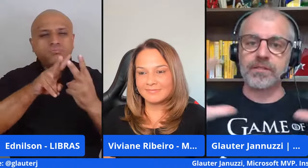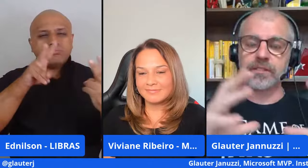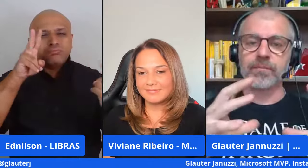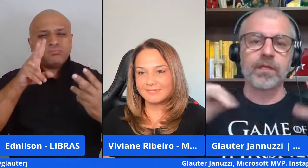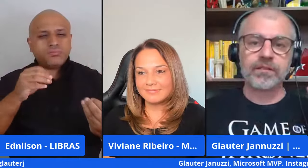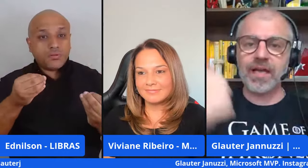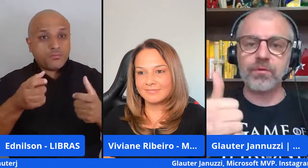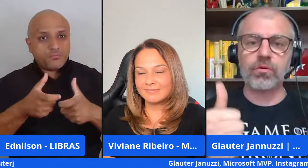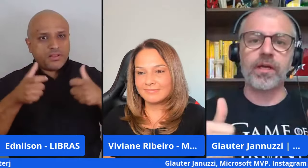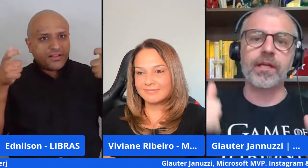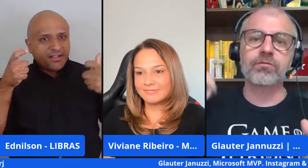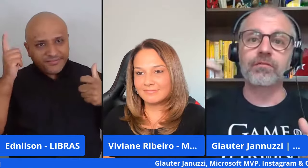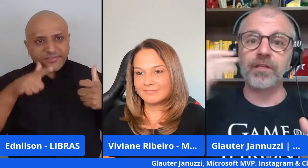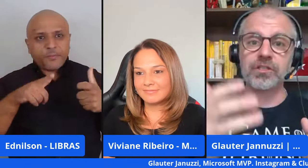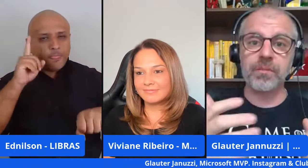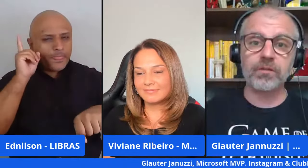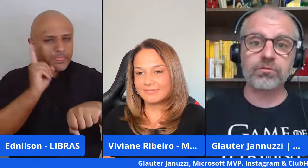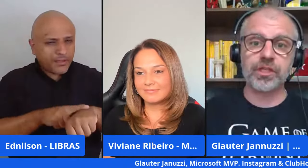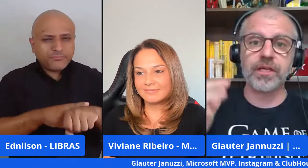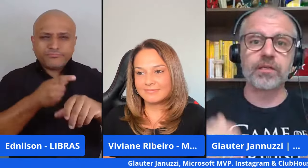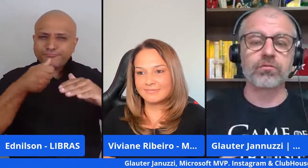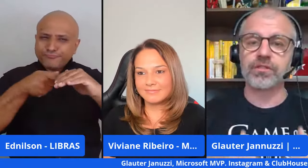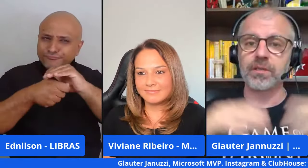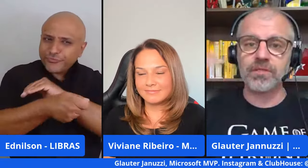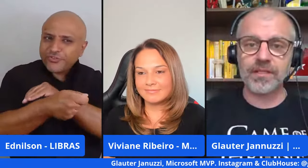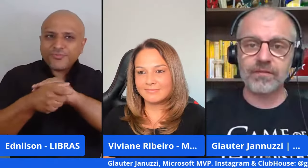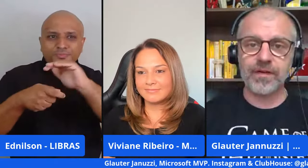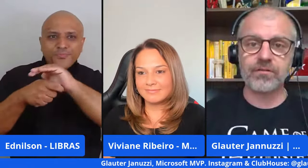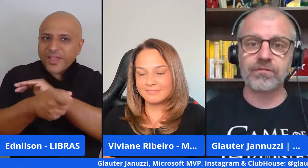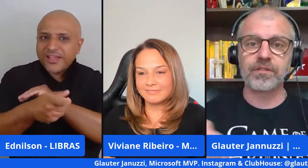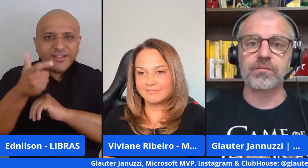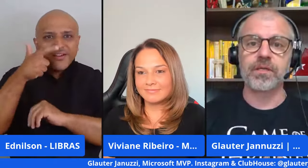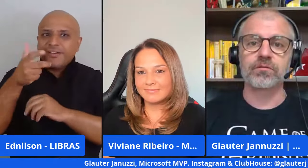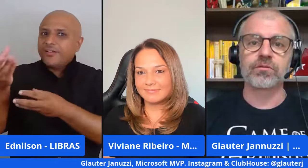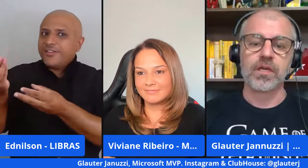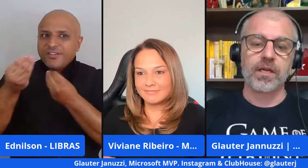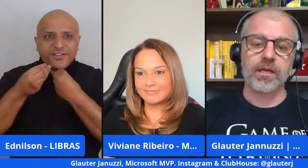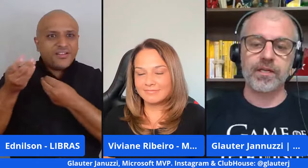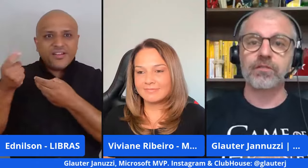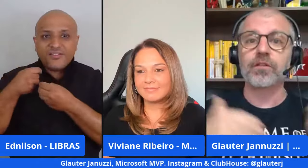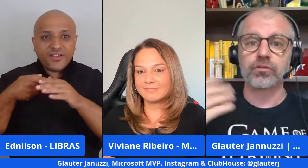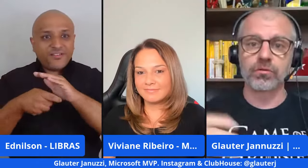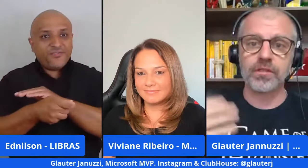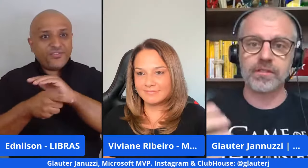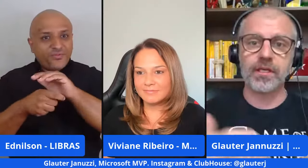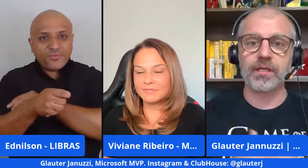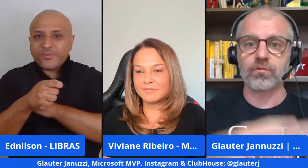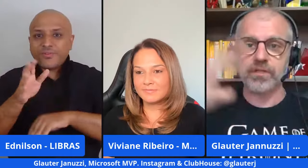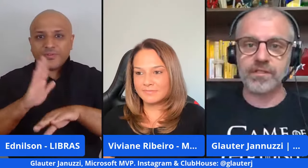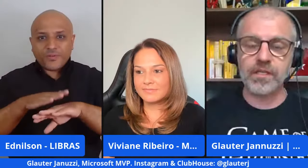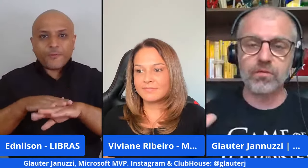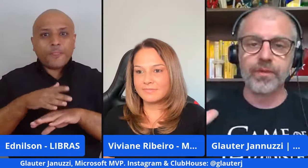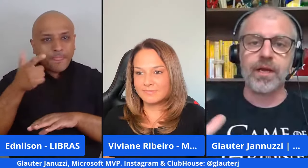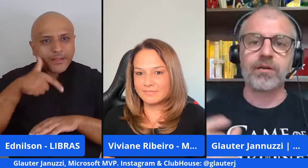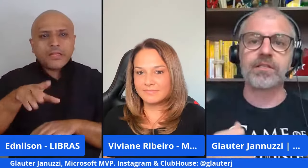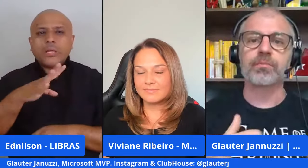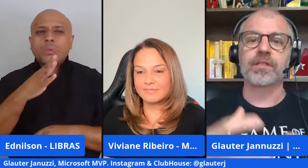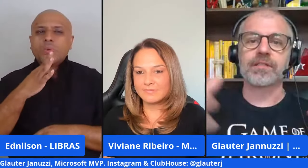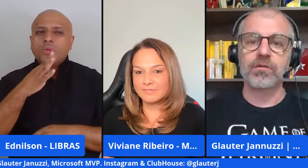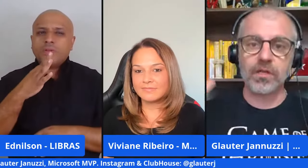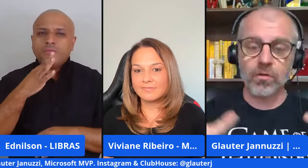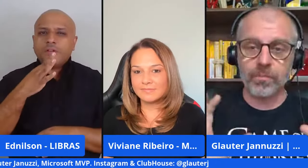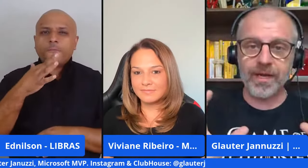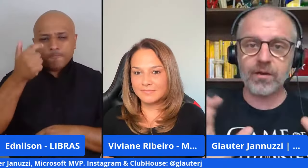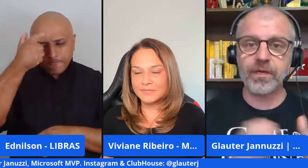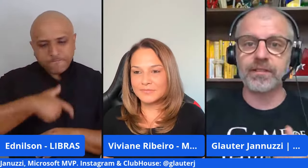então assim time correto investimento chegando conseguimos atrair vários investimentos de investidores que conheciam a nossa